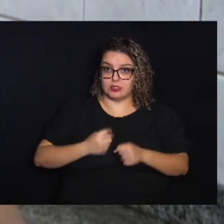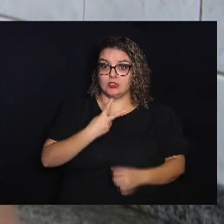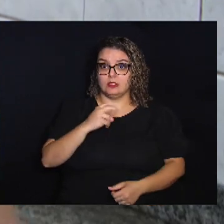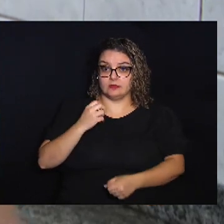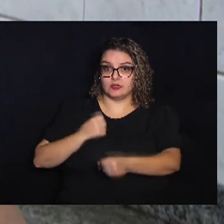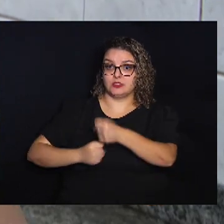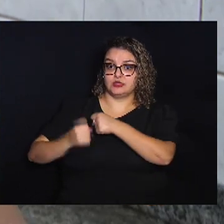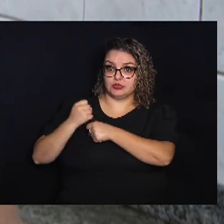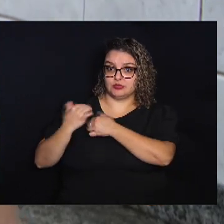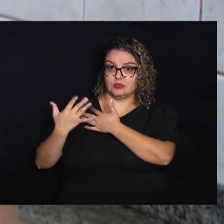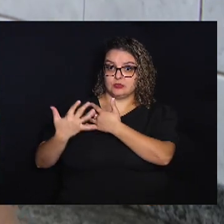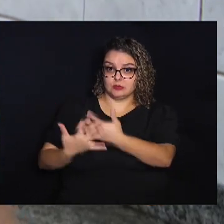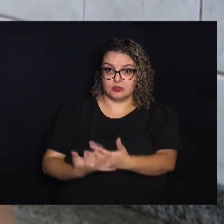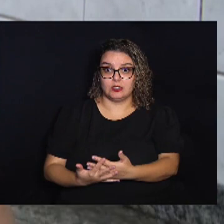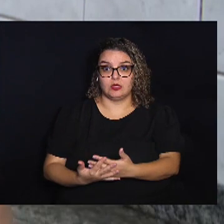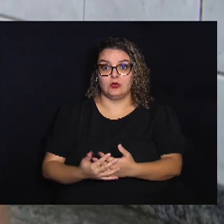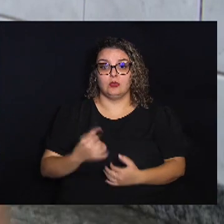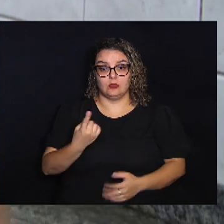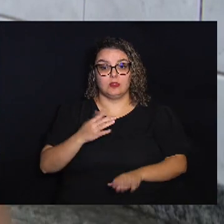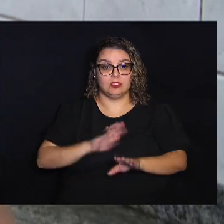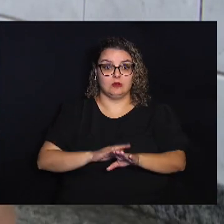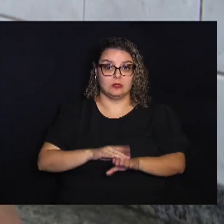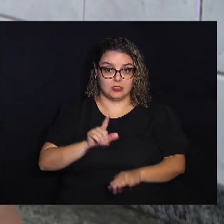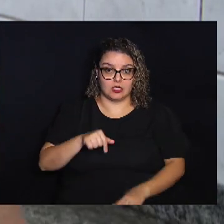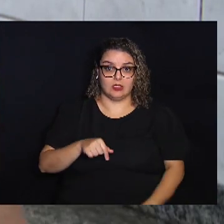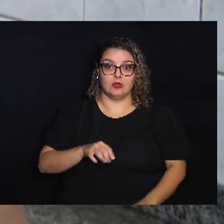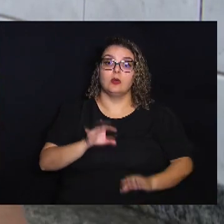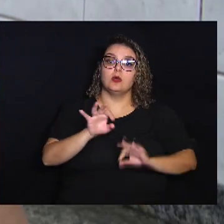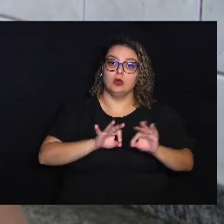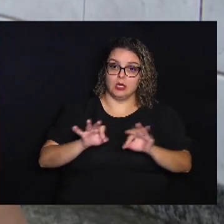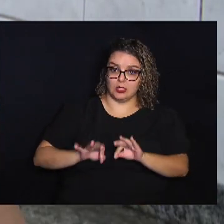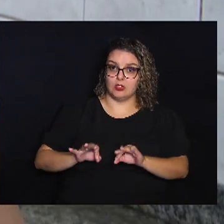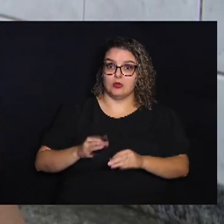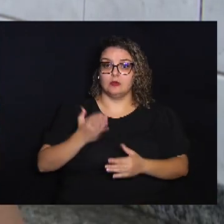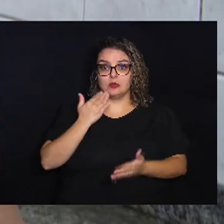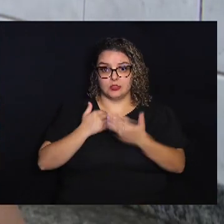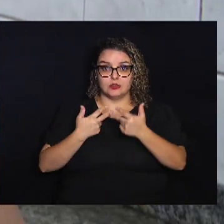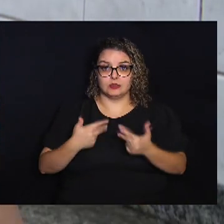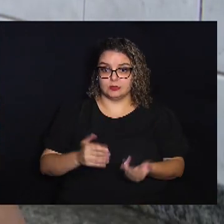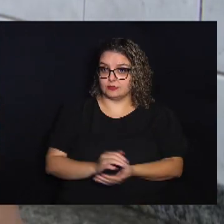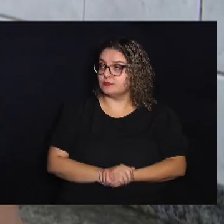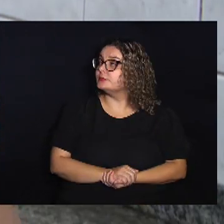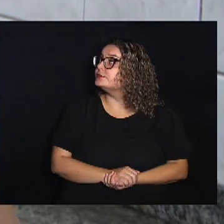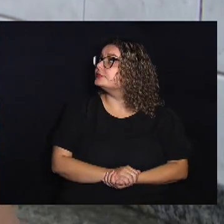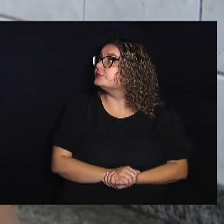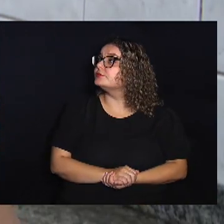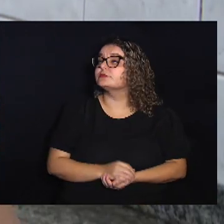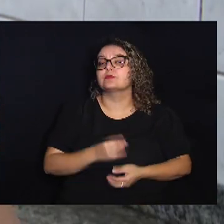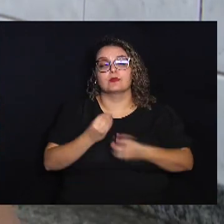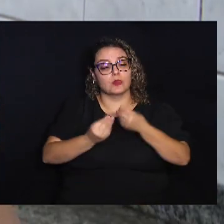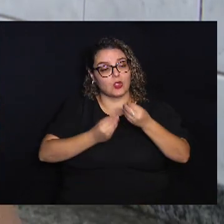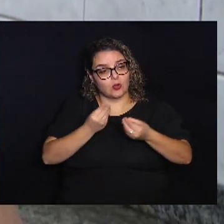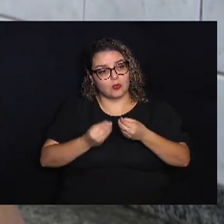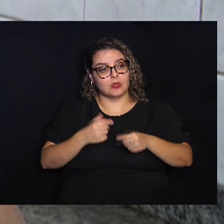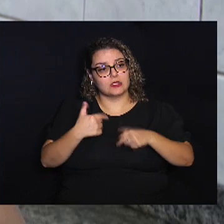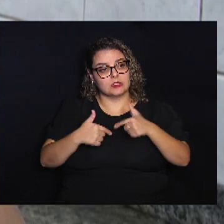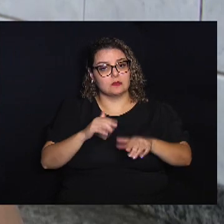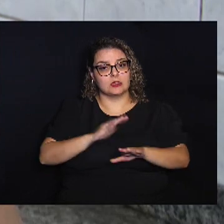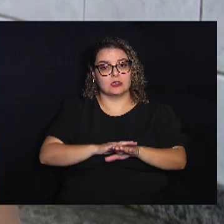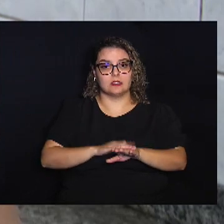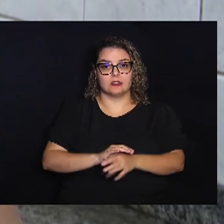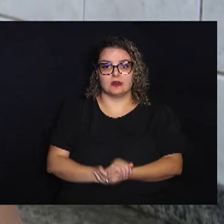anos Uma das funções dela é o preparo das refeições Como que é para você trabalhar nessa função?